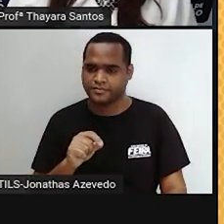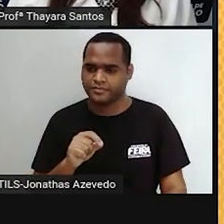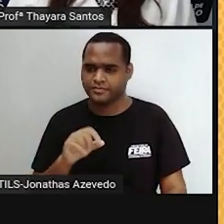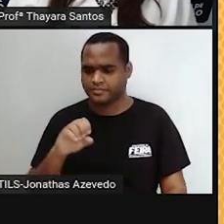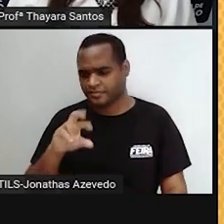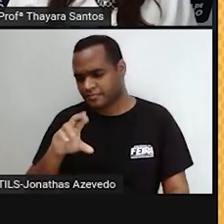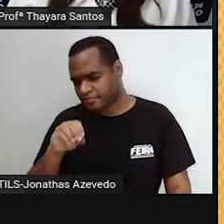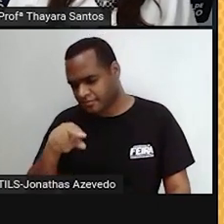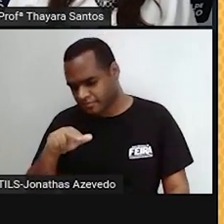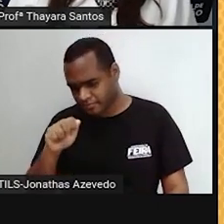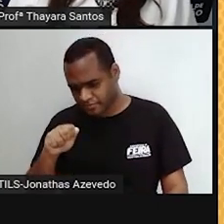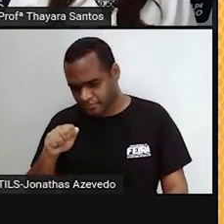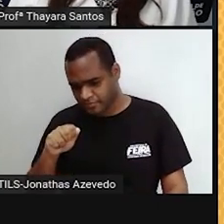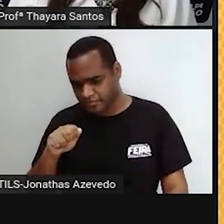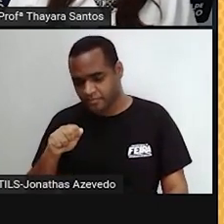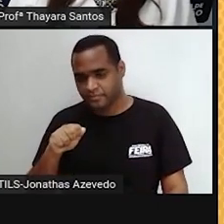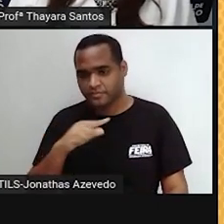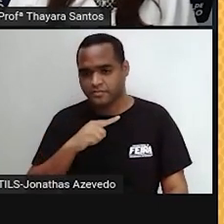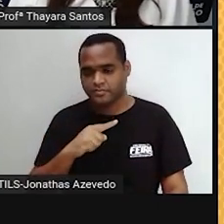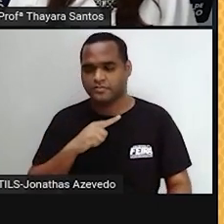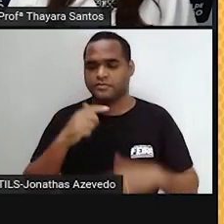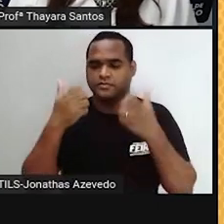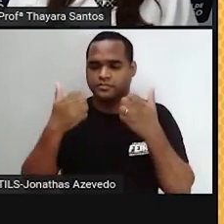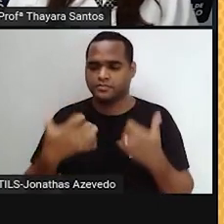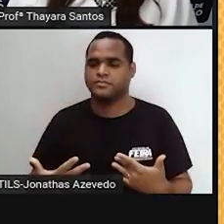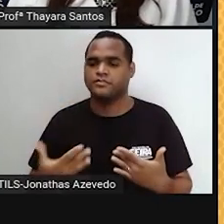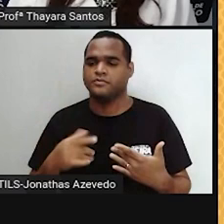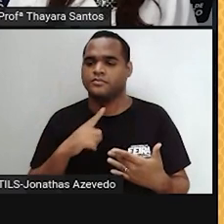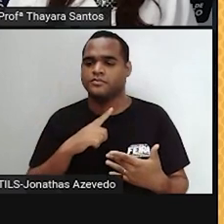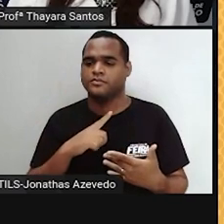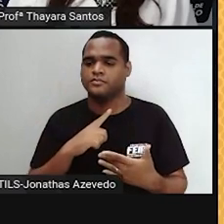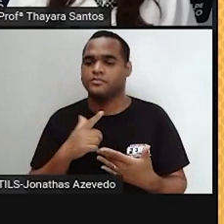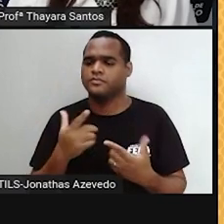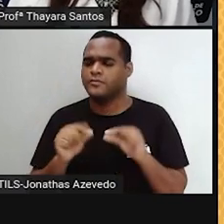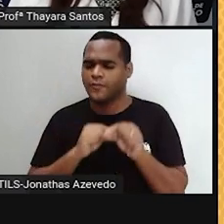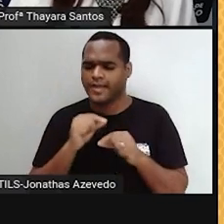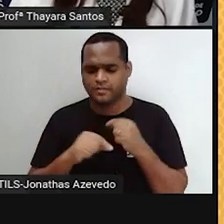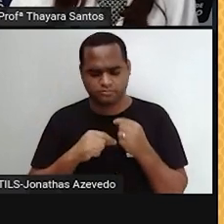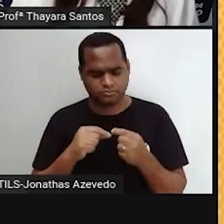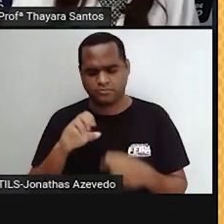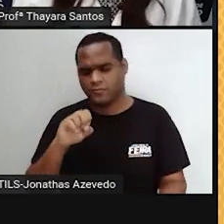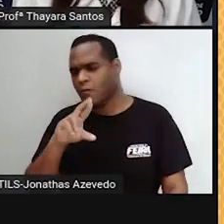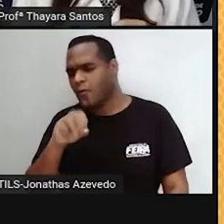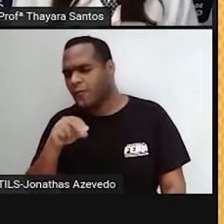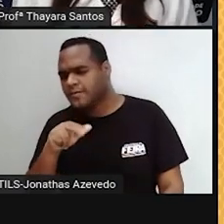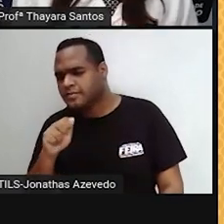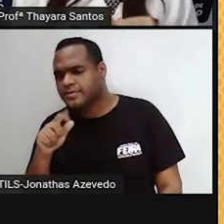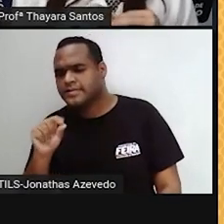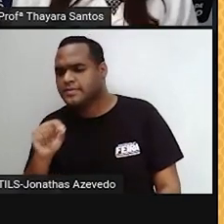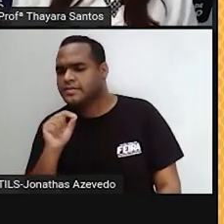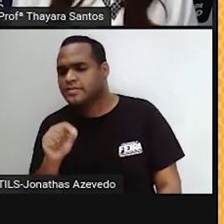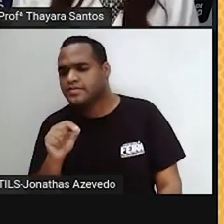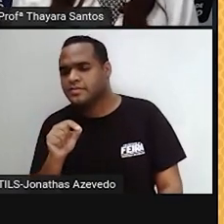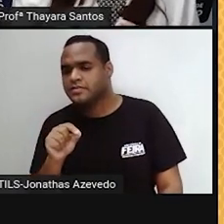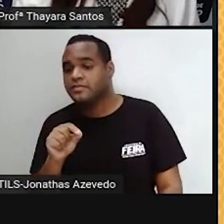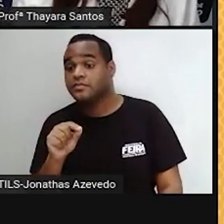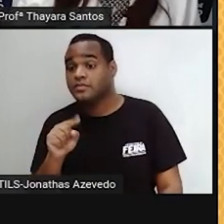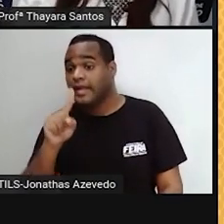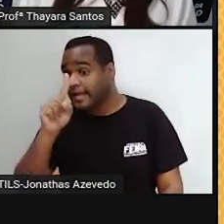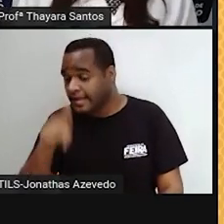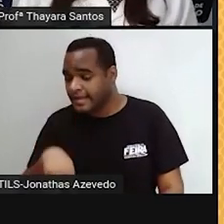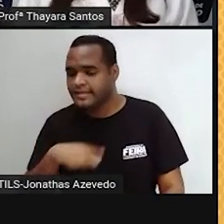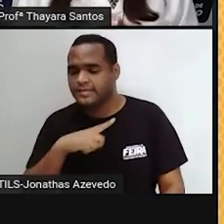radiata, porque parece meio que uma coroa aqui. E qual é a função dessa corona radiata? É justamente ela que vai